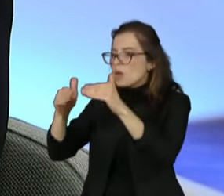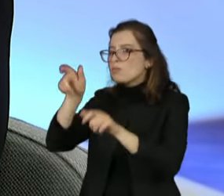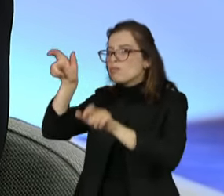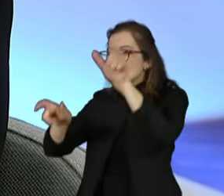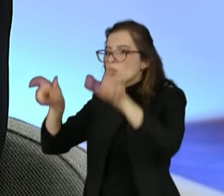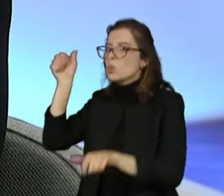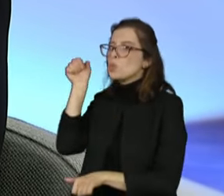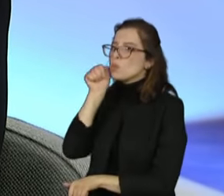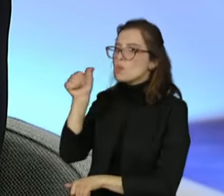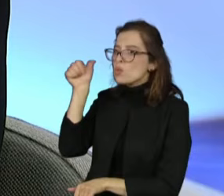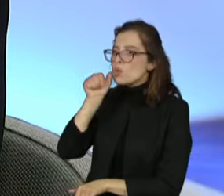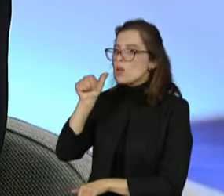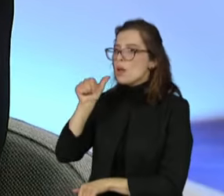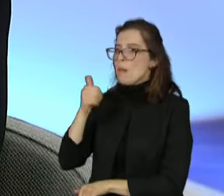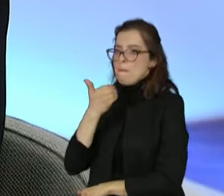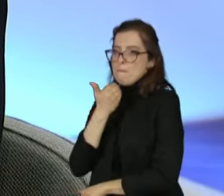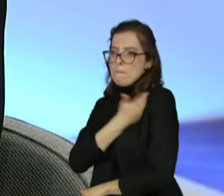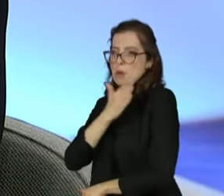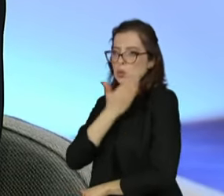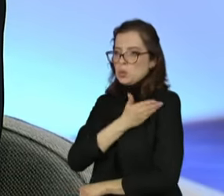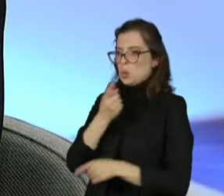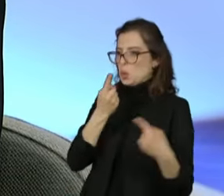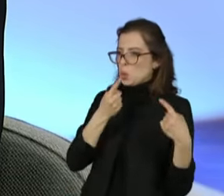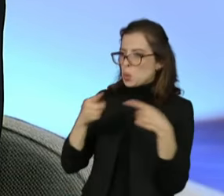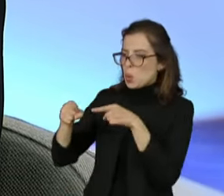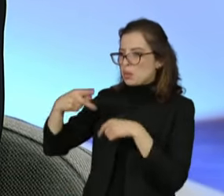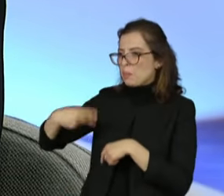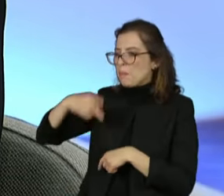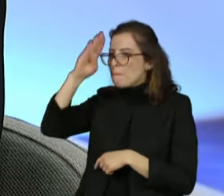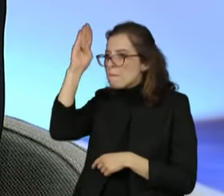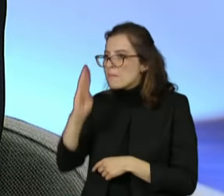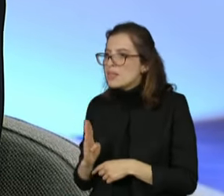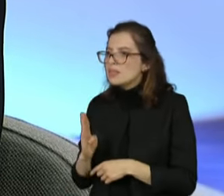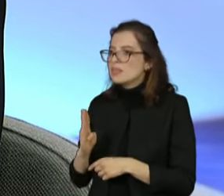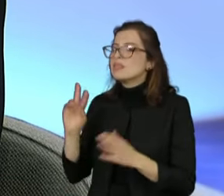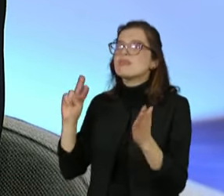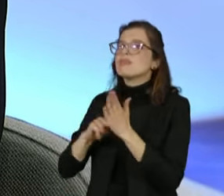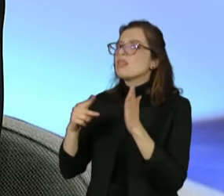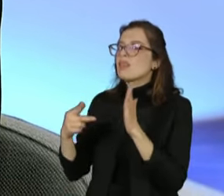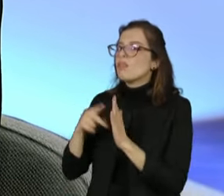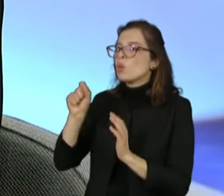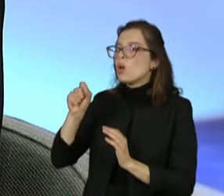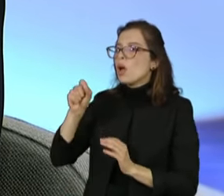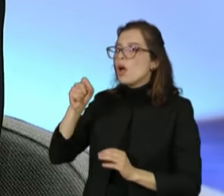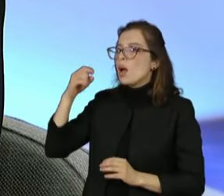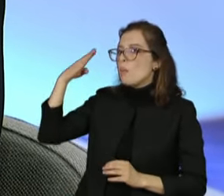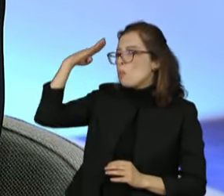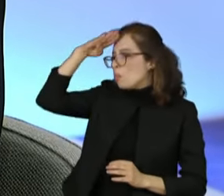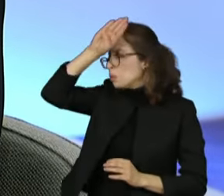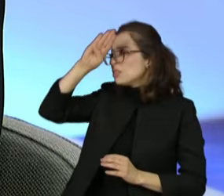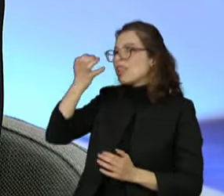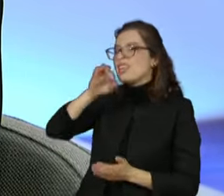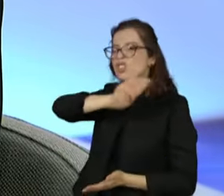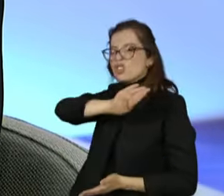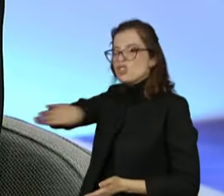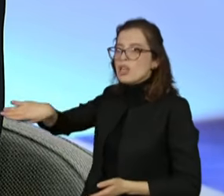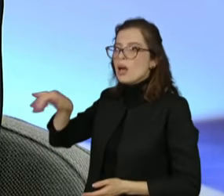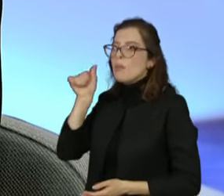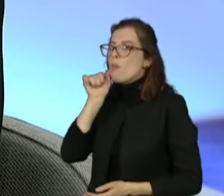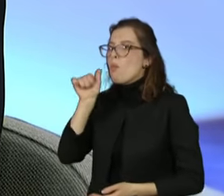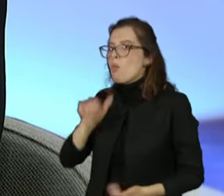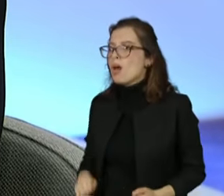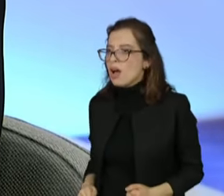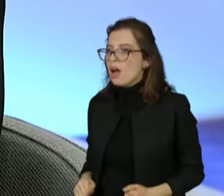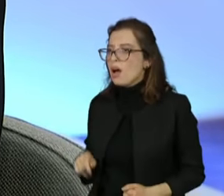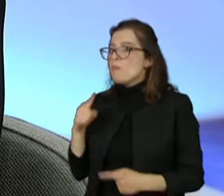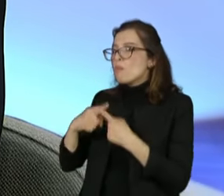a misoginia no Brasil. E ela passa, inclusive, por tirar o atual presidente da República do Poder, porque ele dá o maior exemplo. Ele estimula o